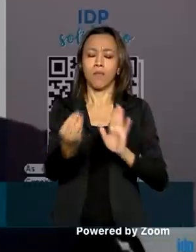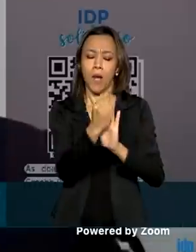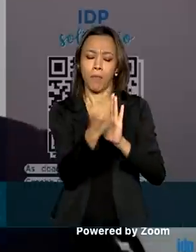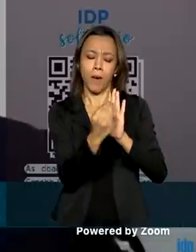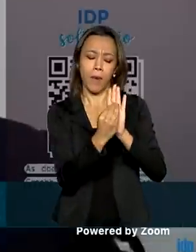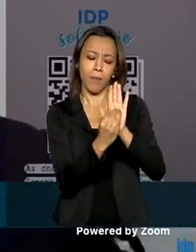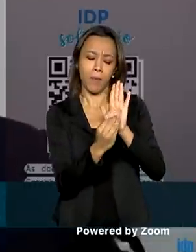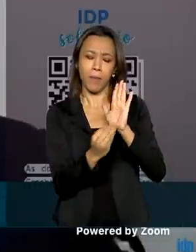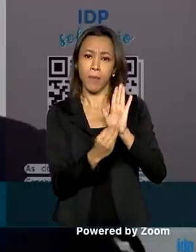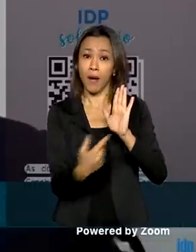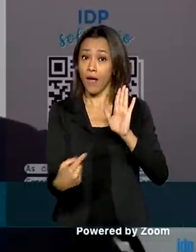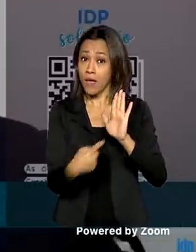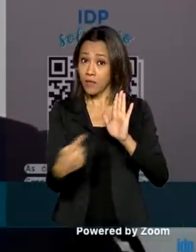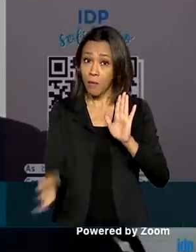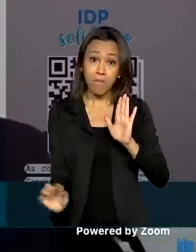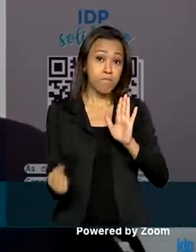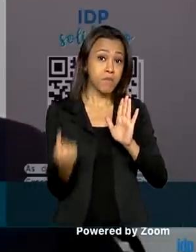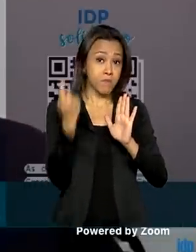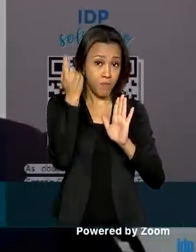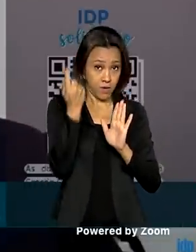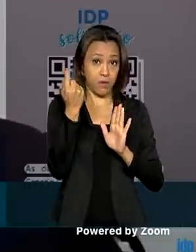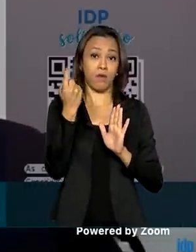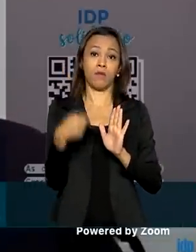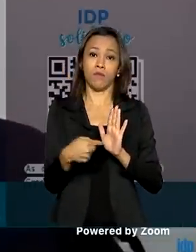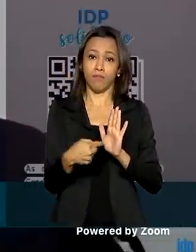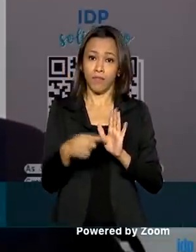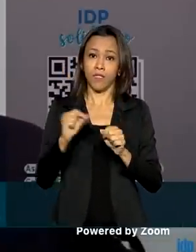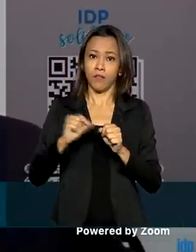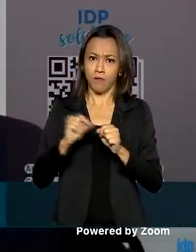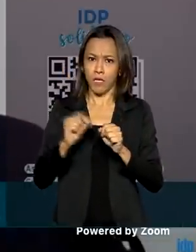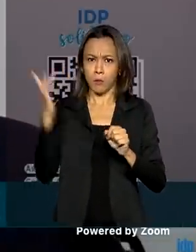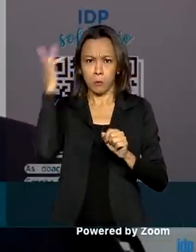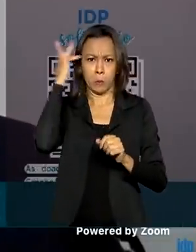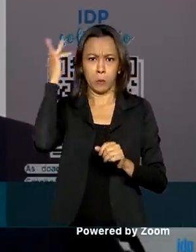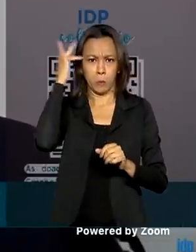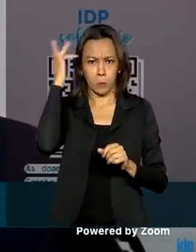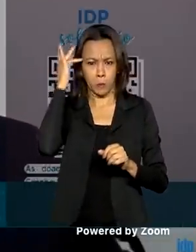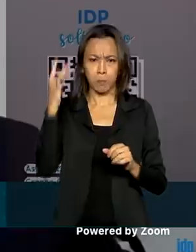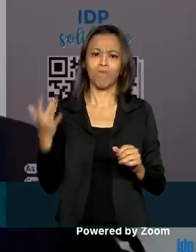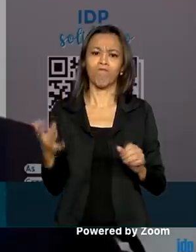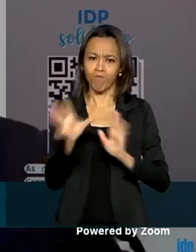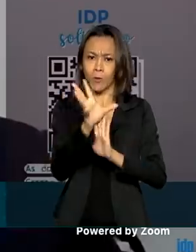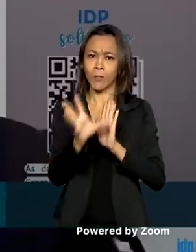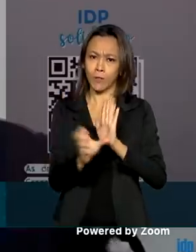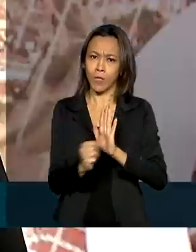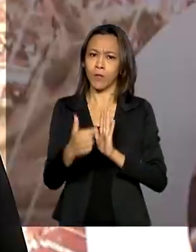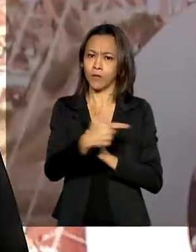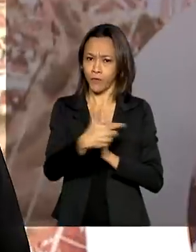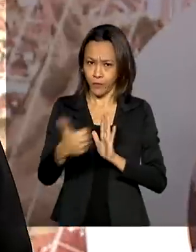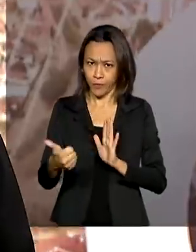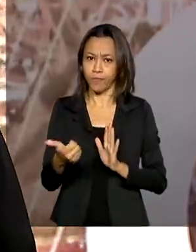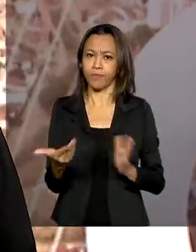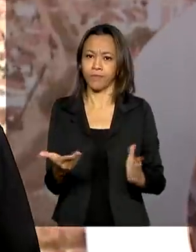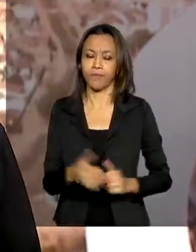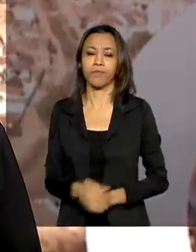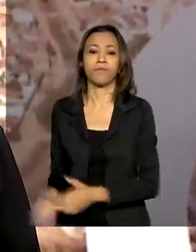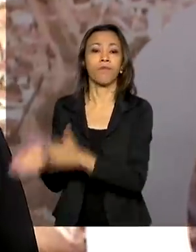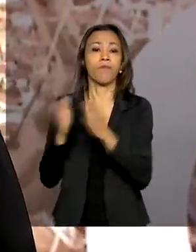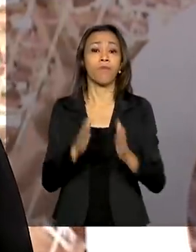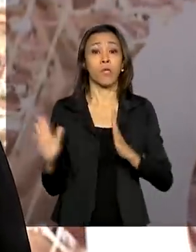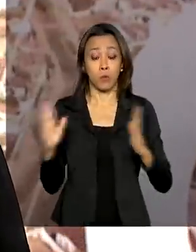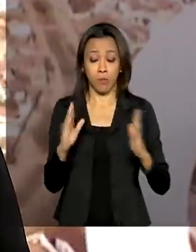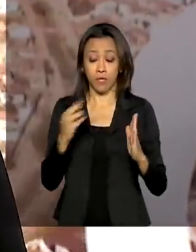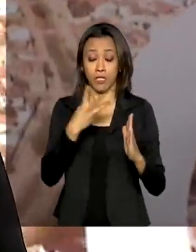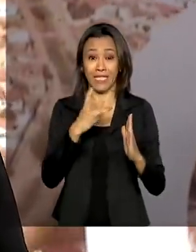é a primeira que se faz de maneira avançada no século XXI. Em 30